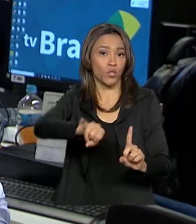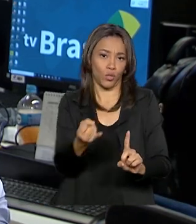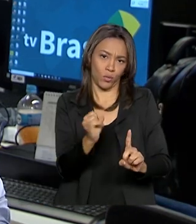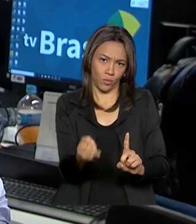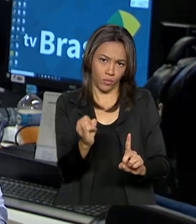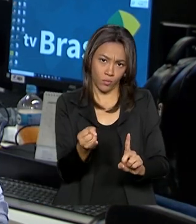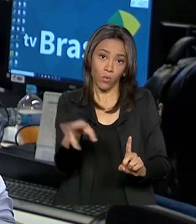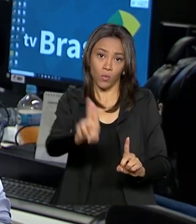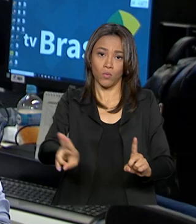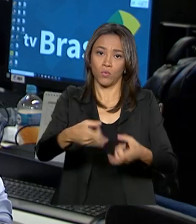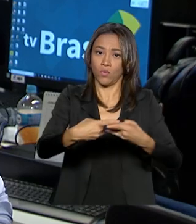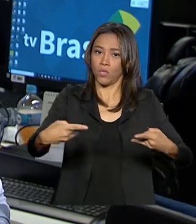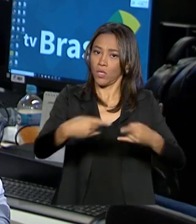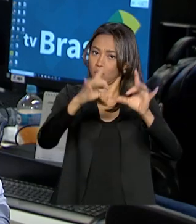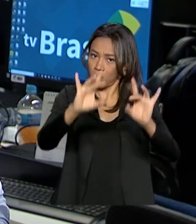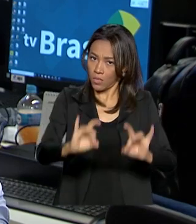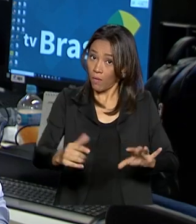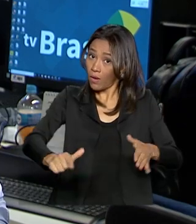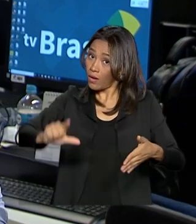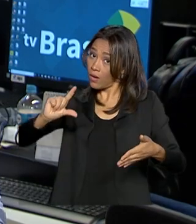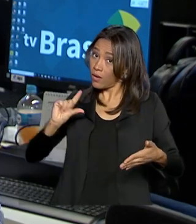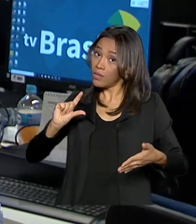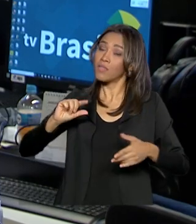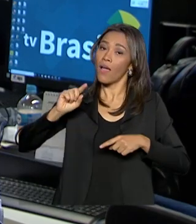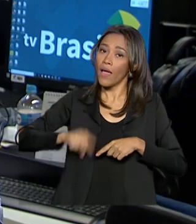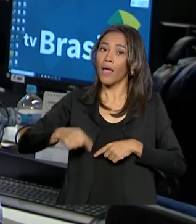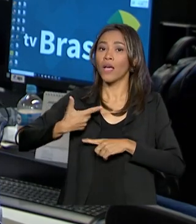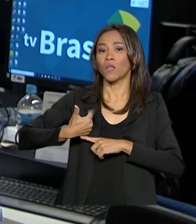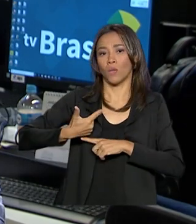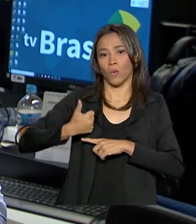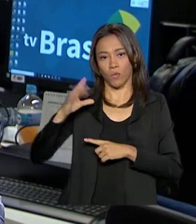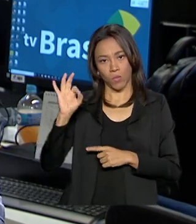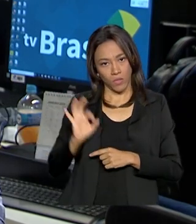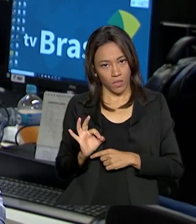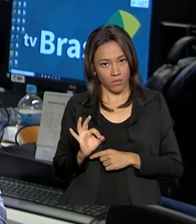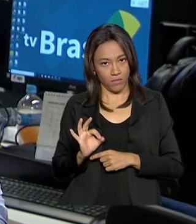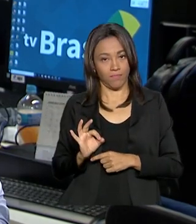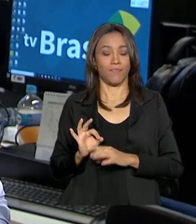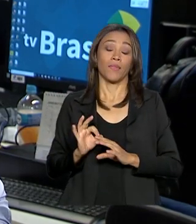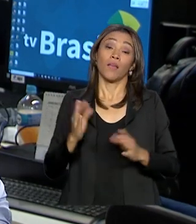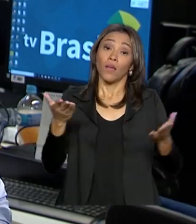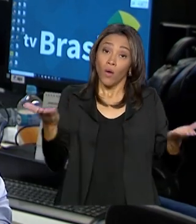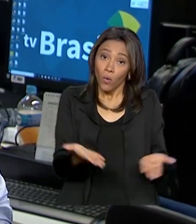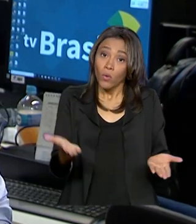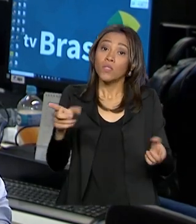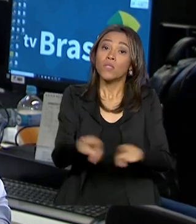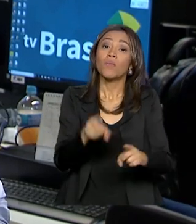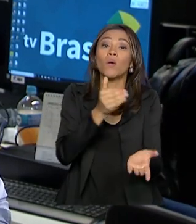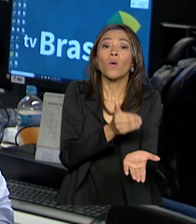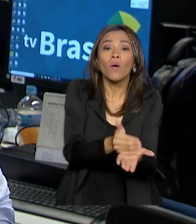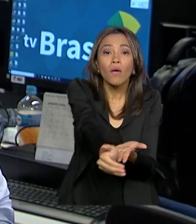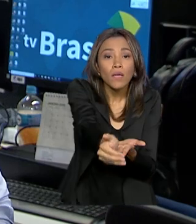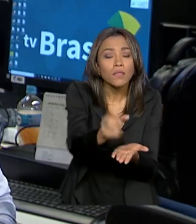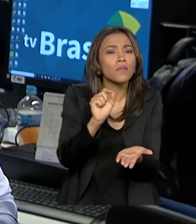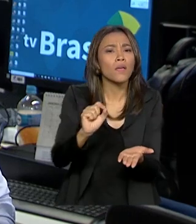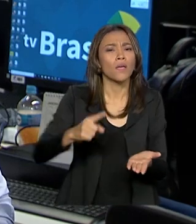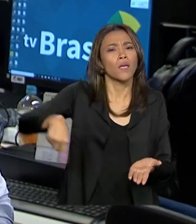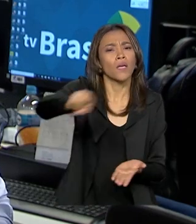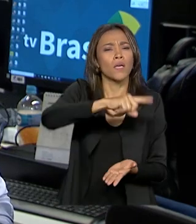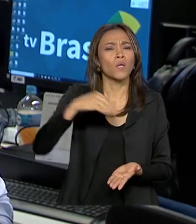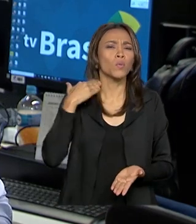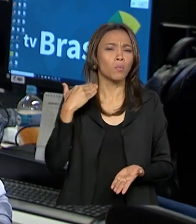cheque especial. Antes, a média era de cerca de 12%. E começa hoje também a permissão para que os bancos